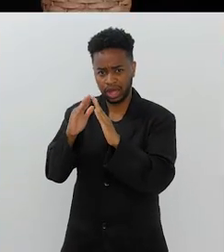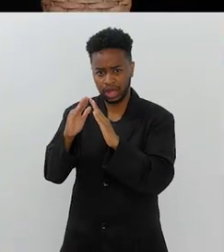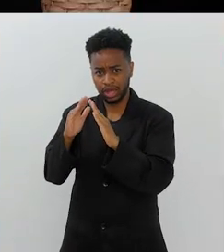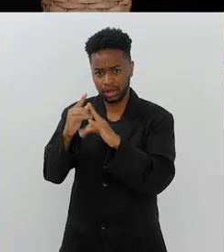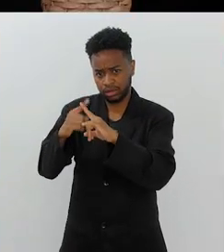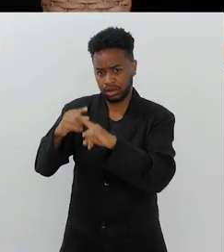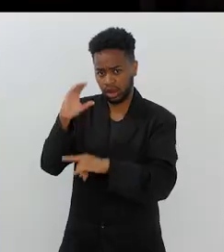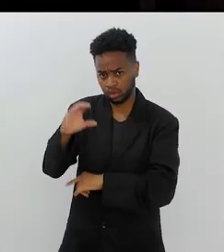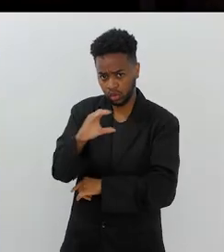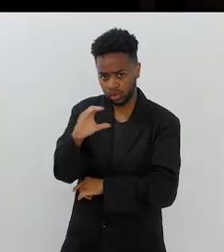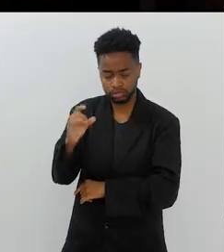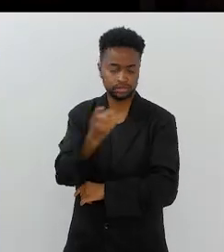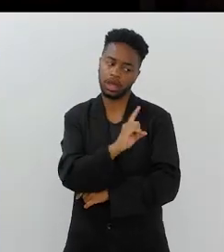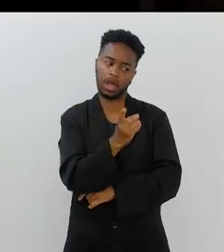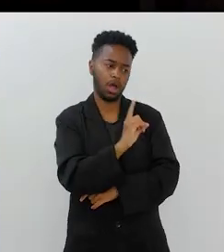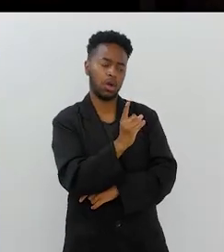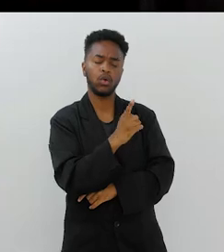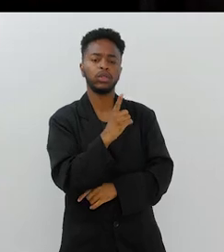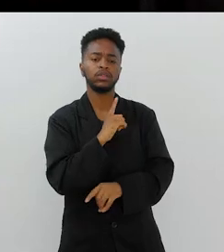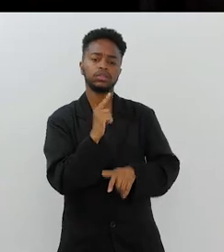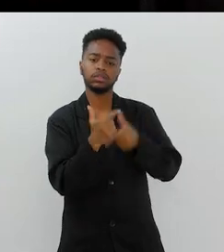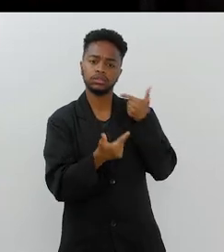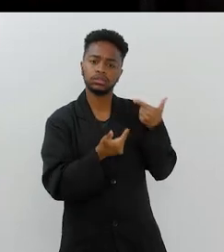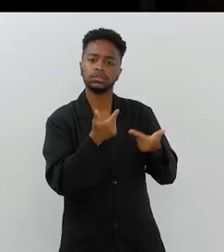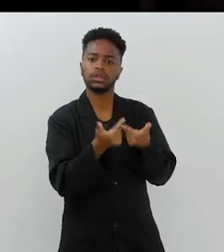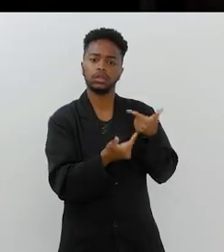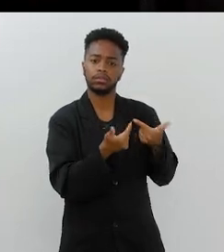católicos, né? Não, não. A gente tem um trabalho